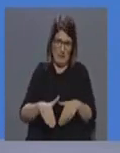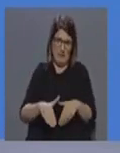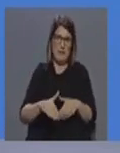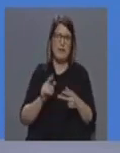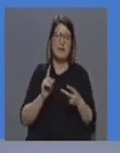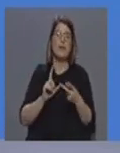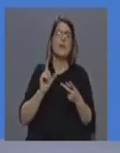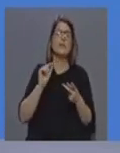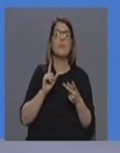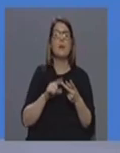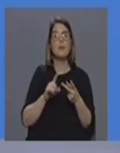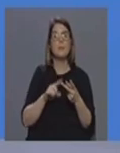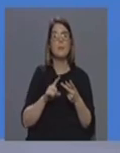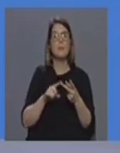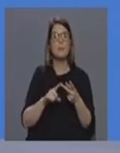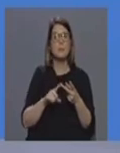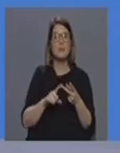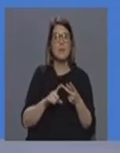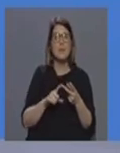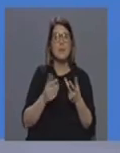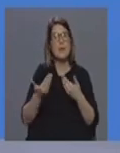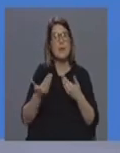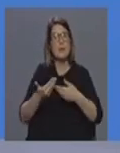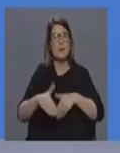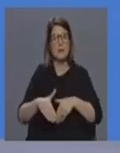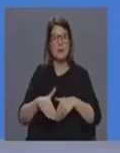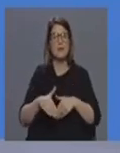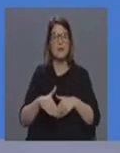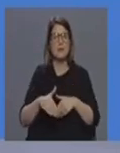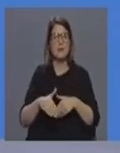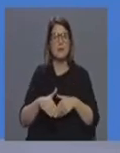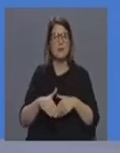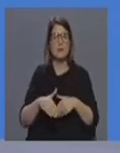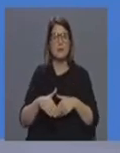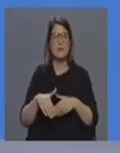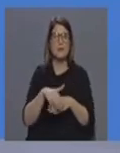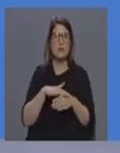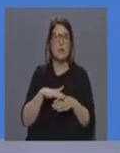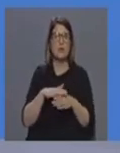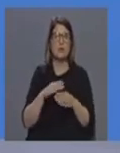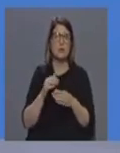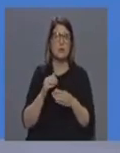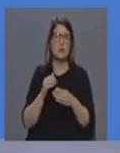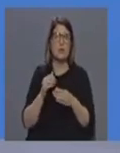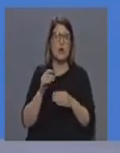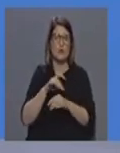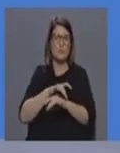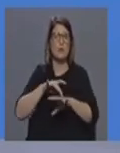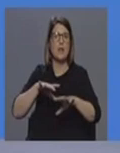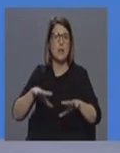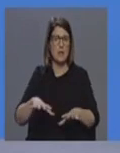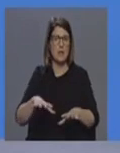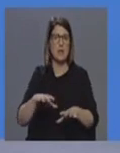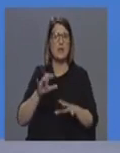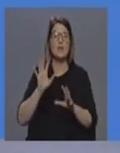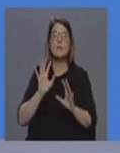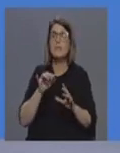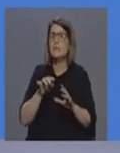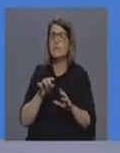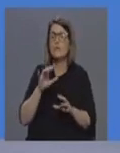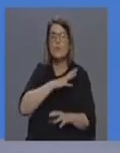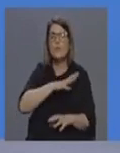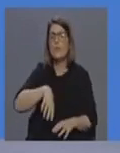há um limite de capacidade de resposta hospitalar mas isto funciona a nível